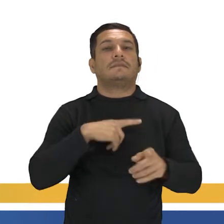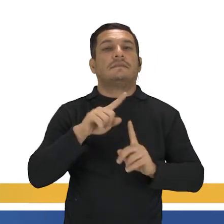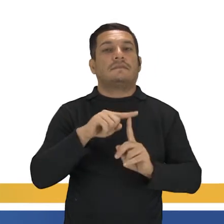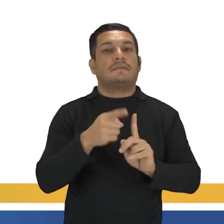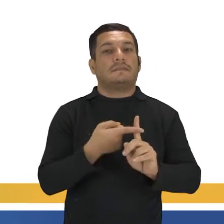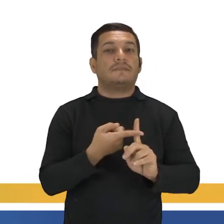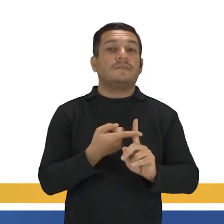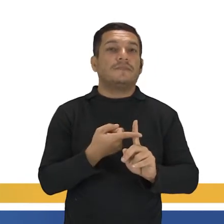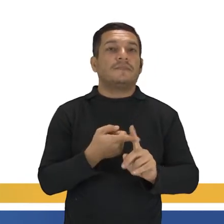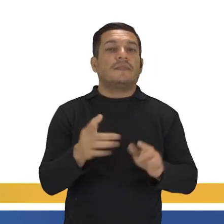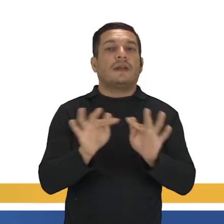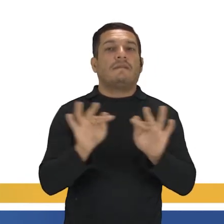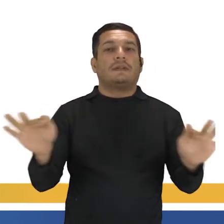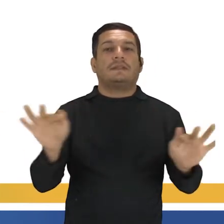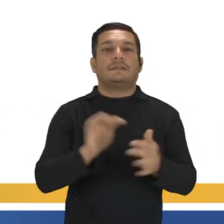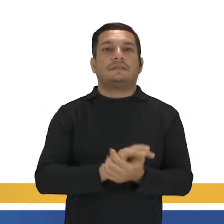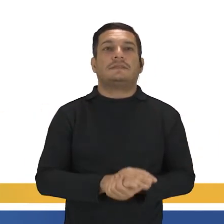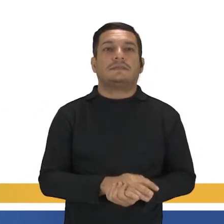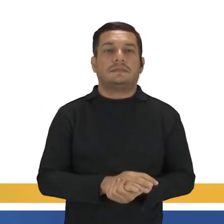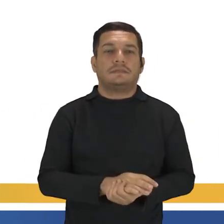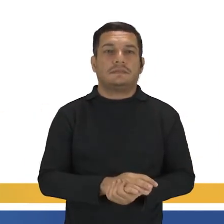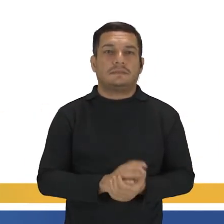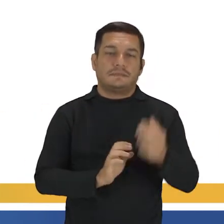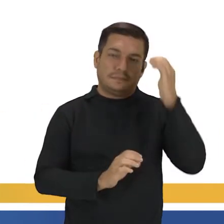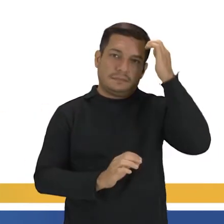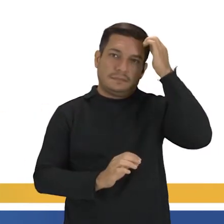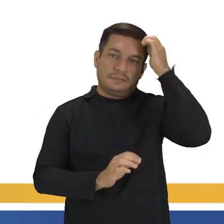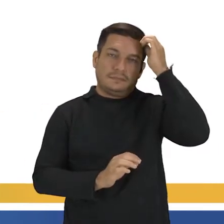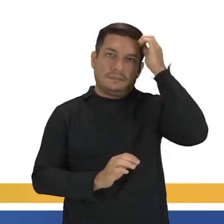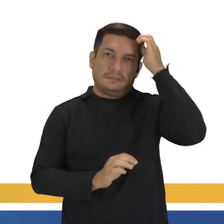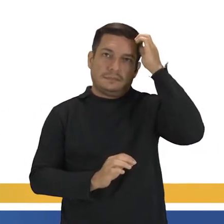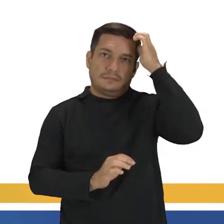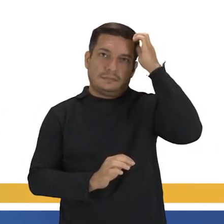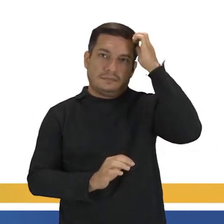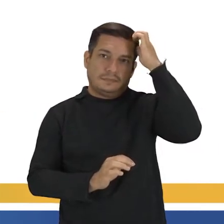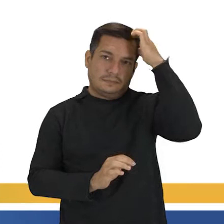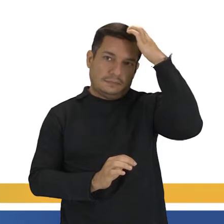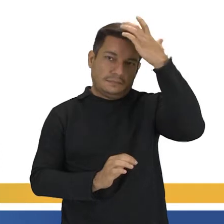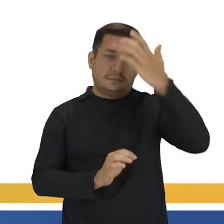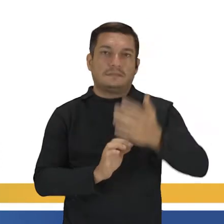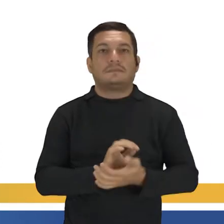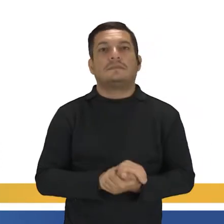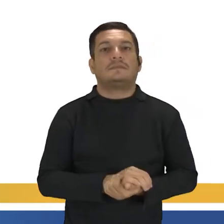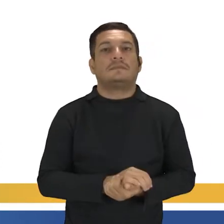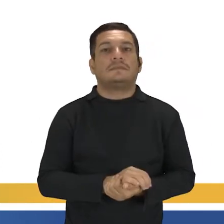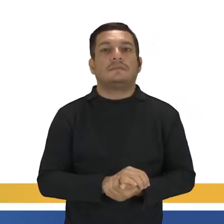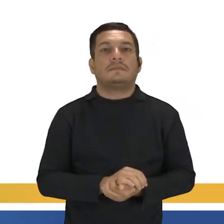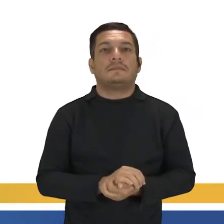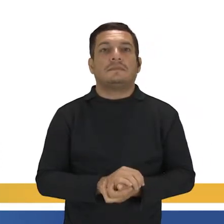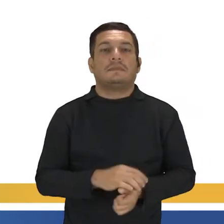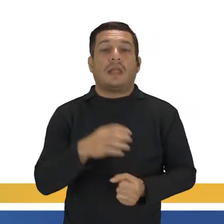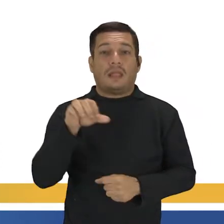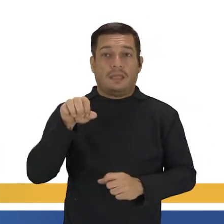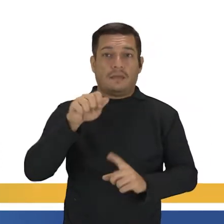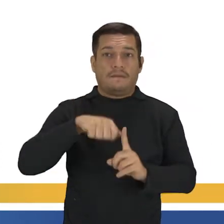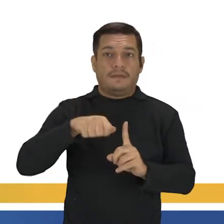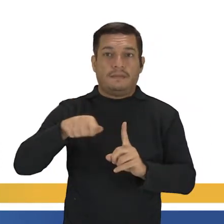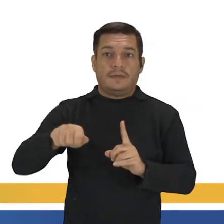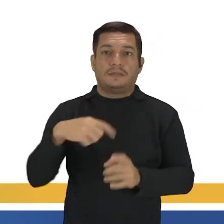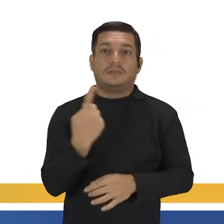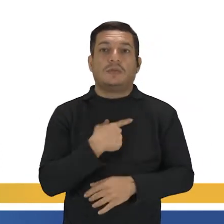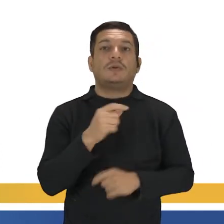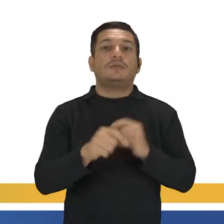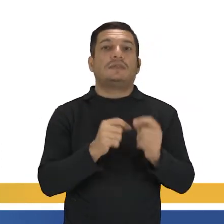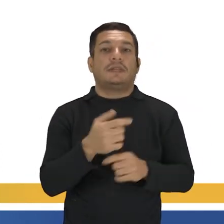Então, olha a frase deles. In nine months we are going to become parents. Em nove meses nós nos